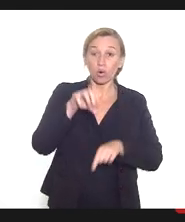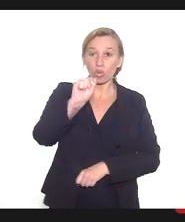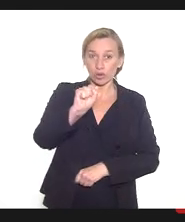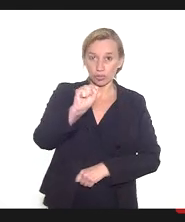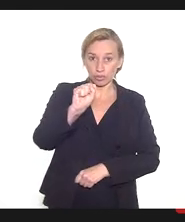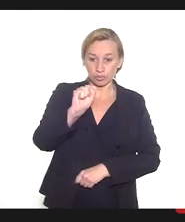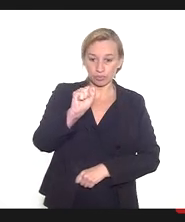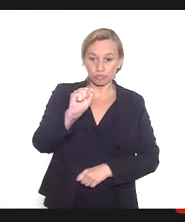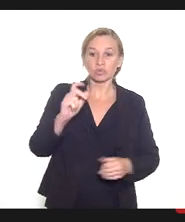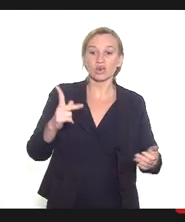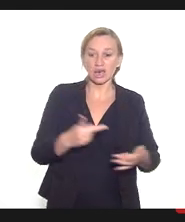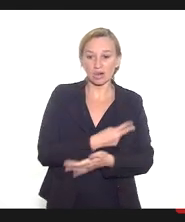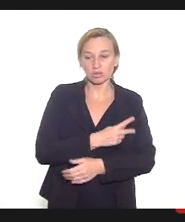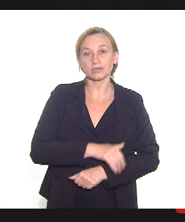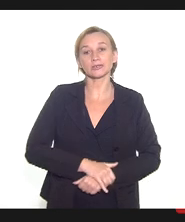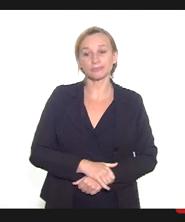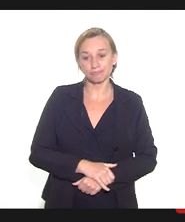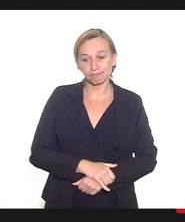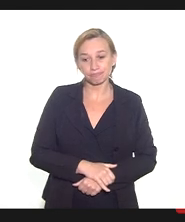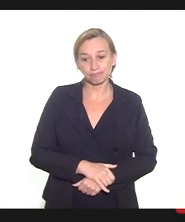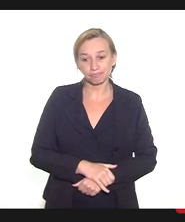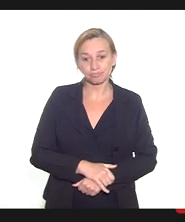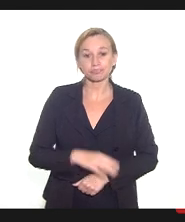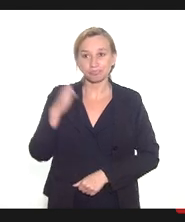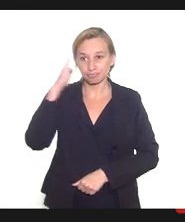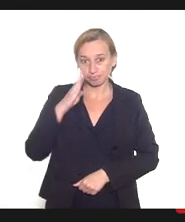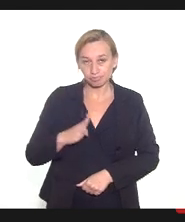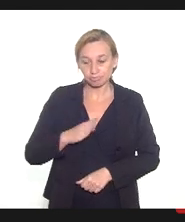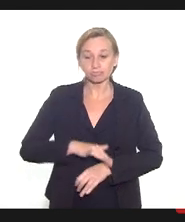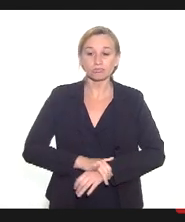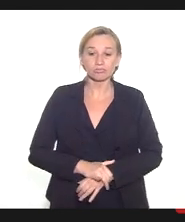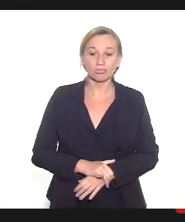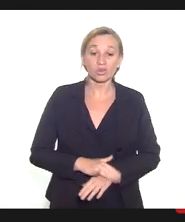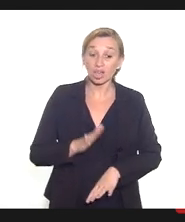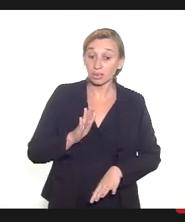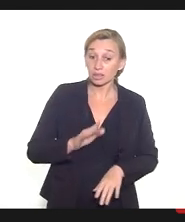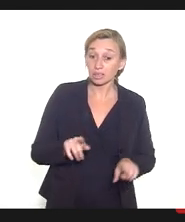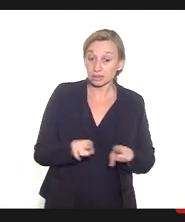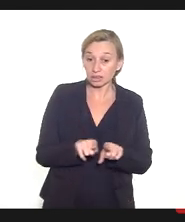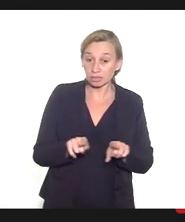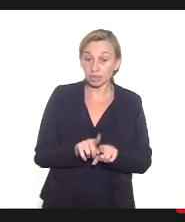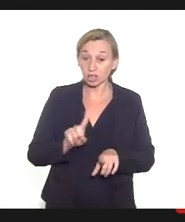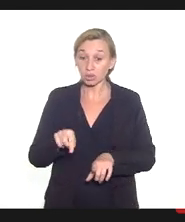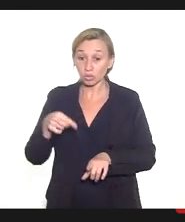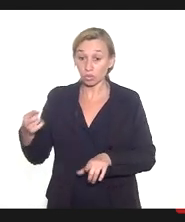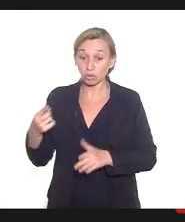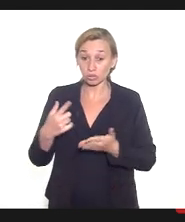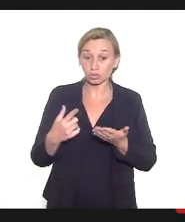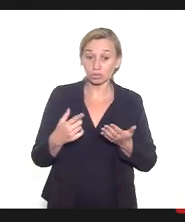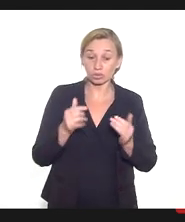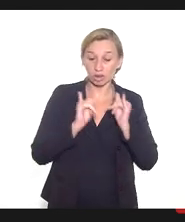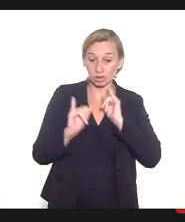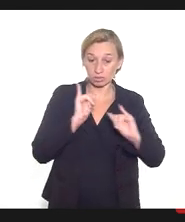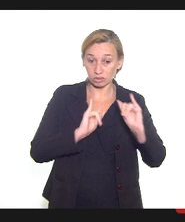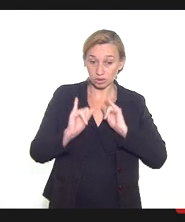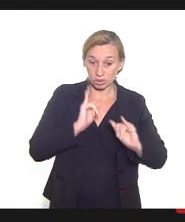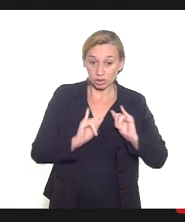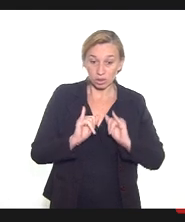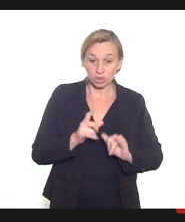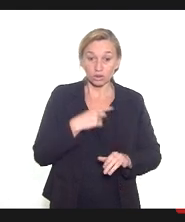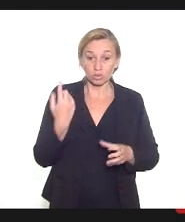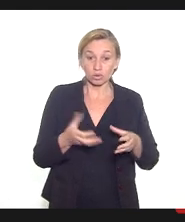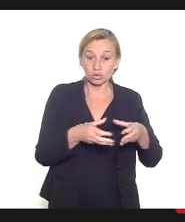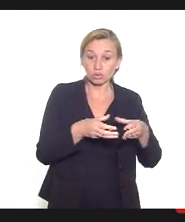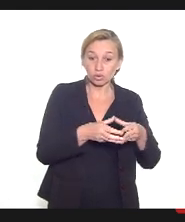aconteciam no Brasil. E mais ainda, em outra publicação, o nosso